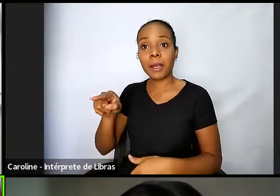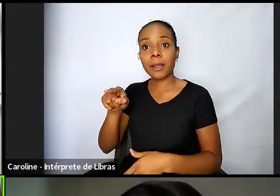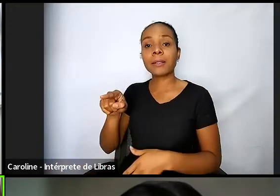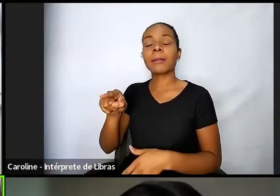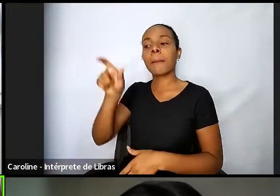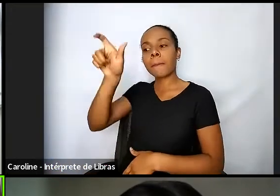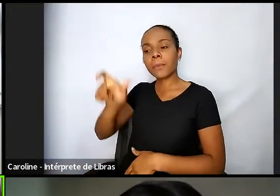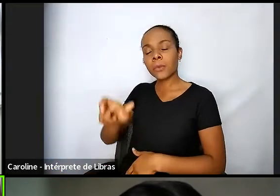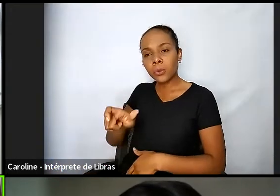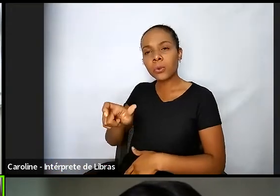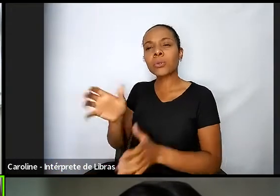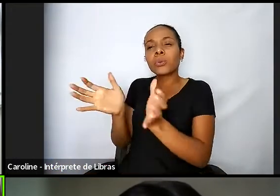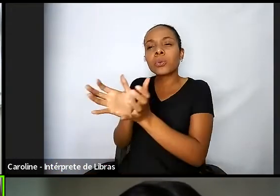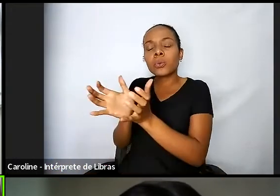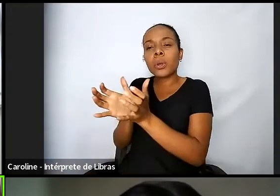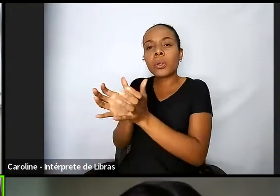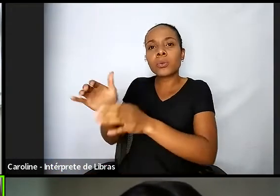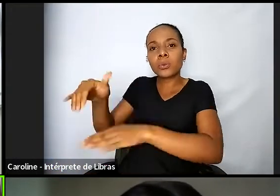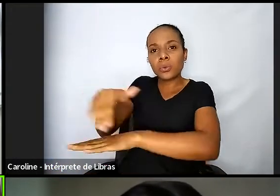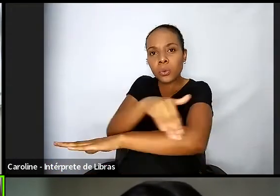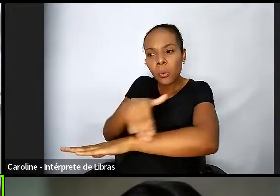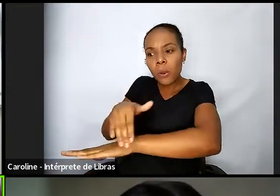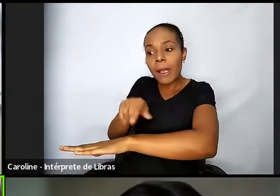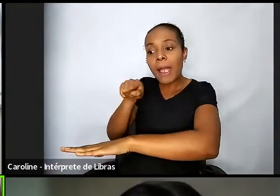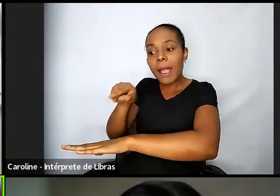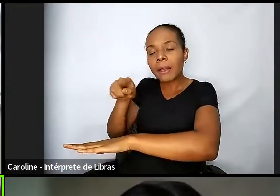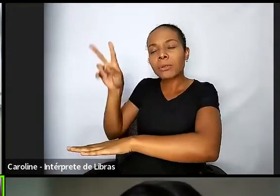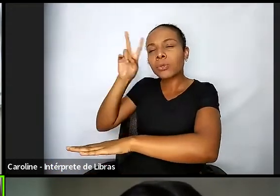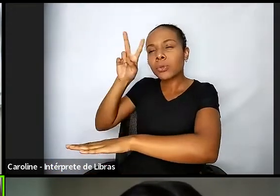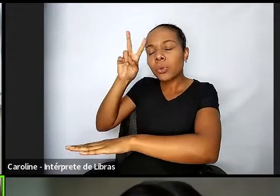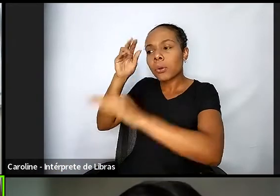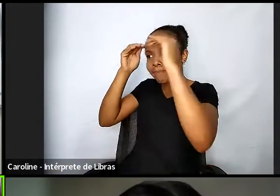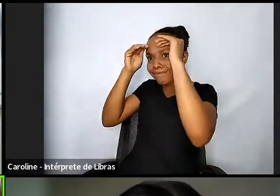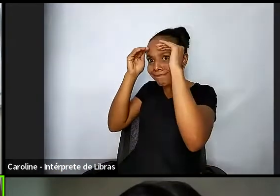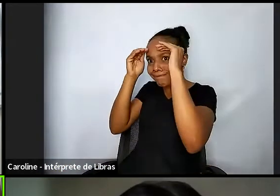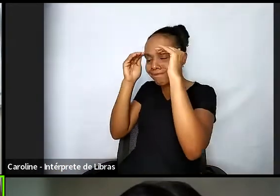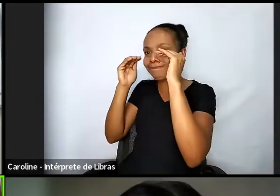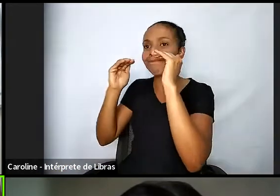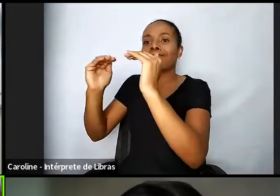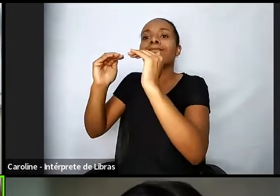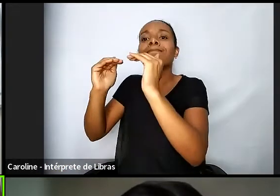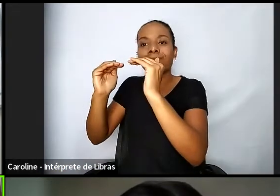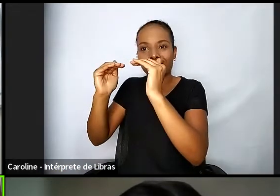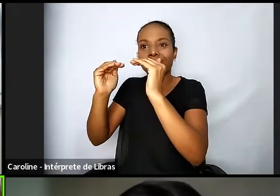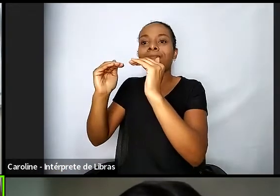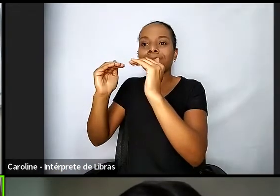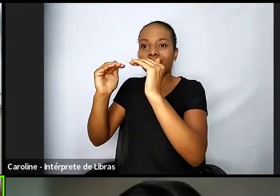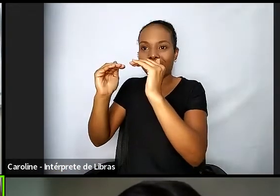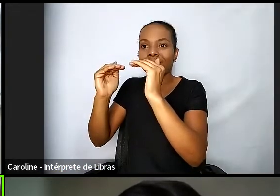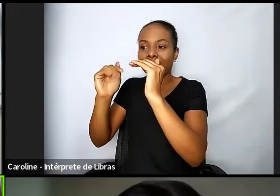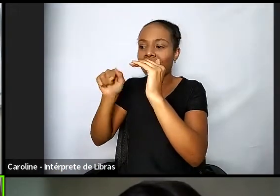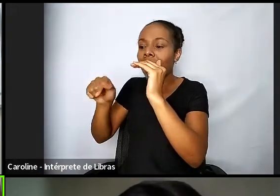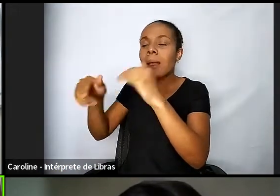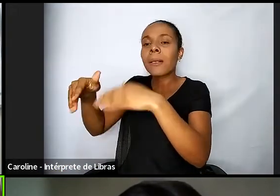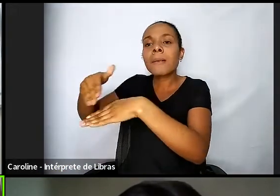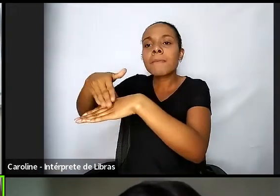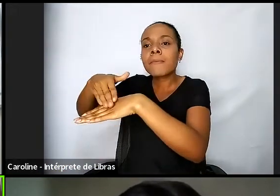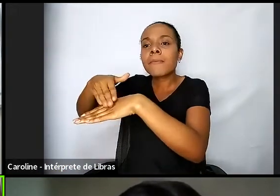respeitada pela sua história, pelo que ela é,